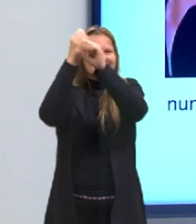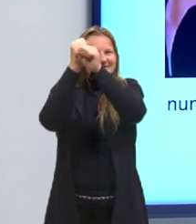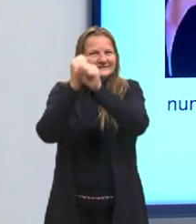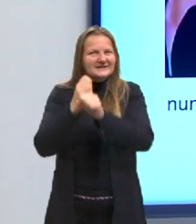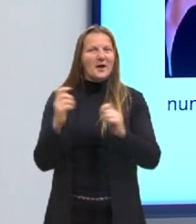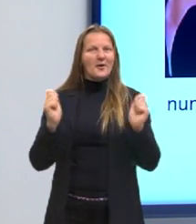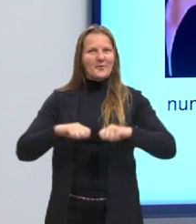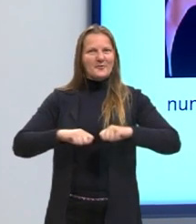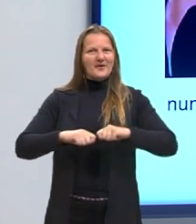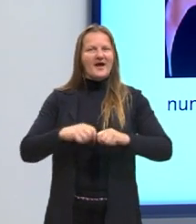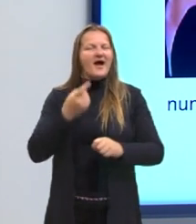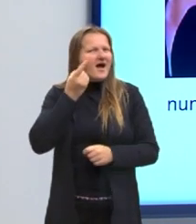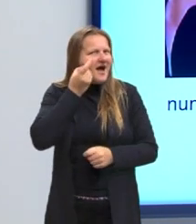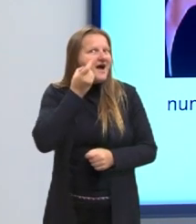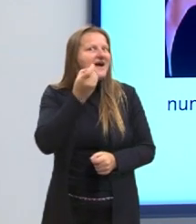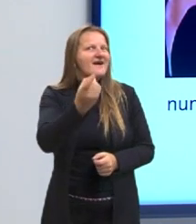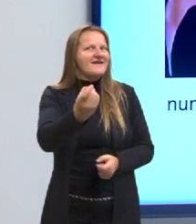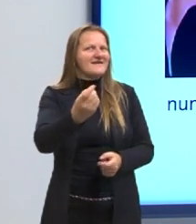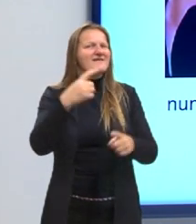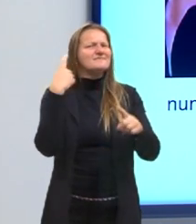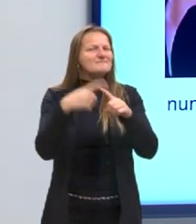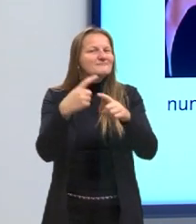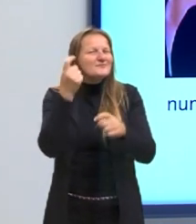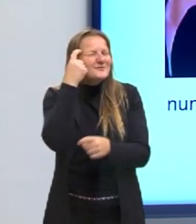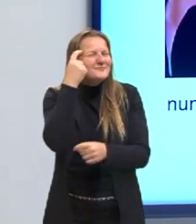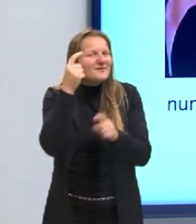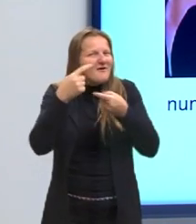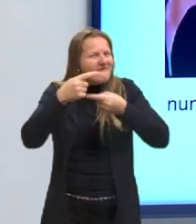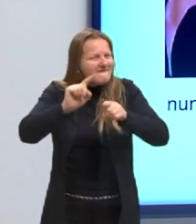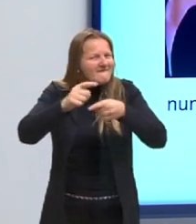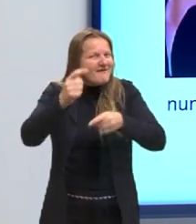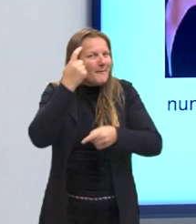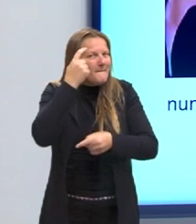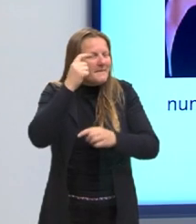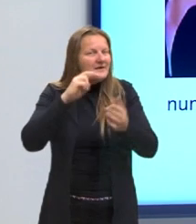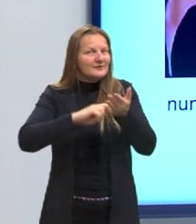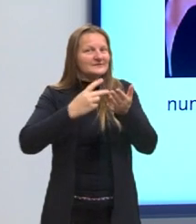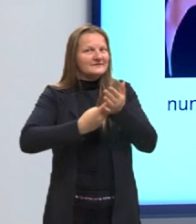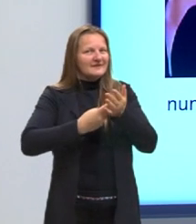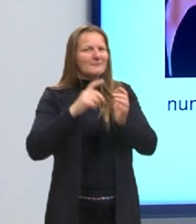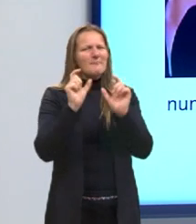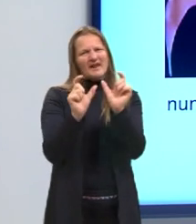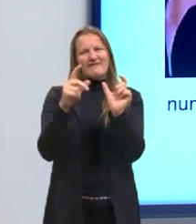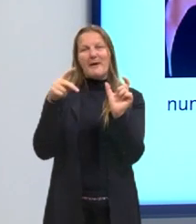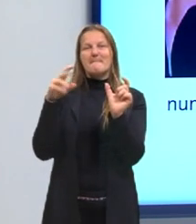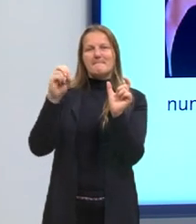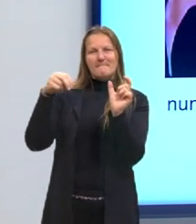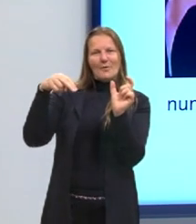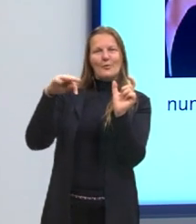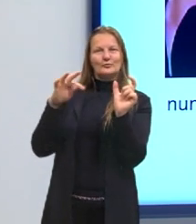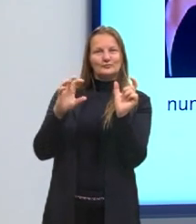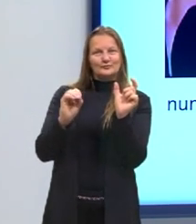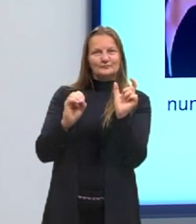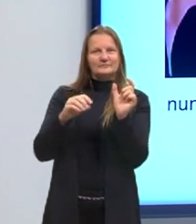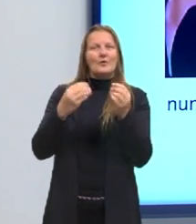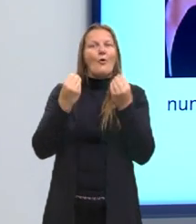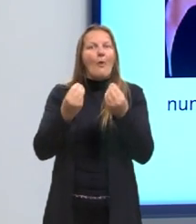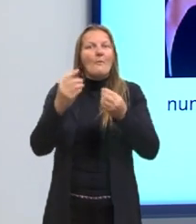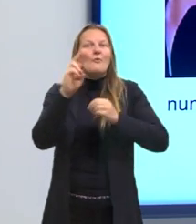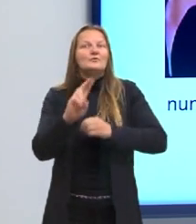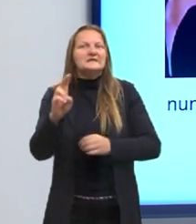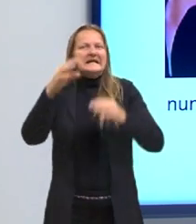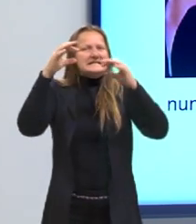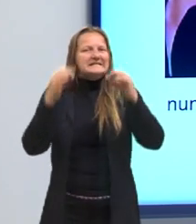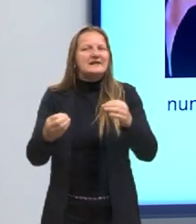Ah, que interessante! Então, sim, vamos pensar nos significados dessa palavra e como a gente